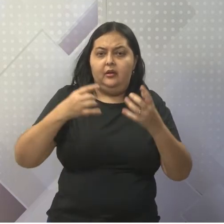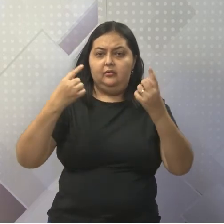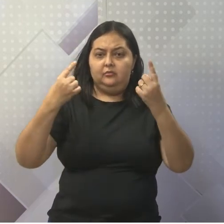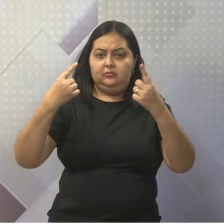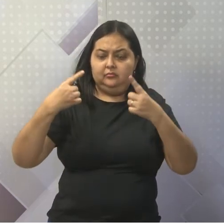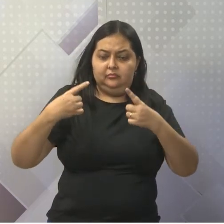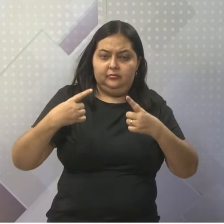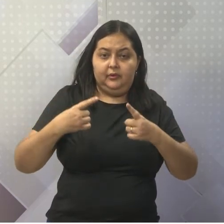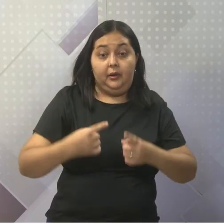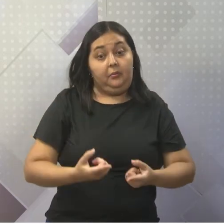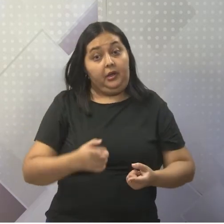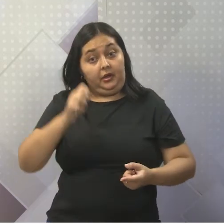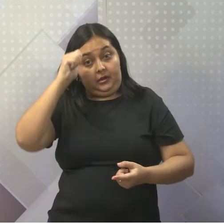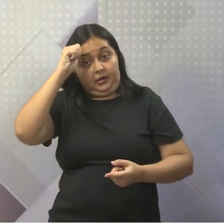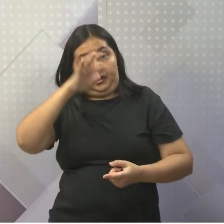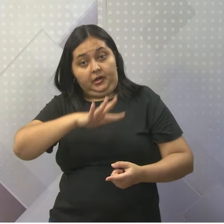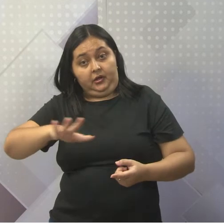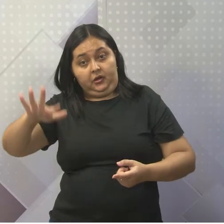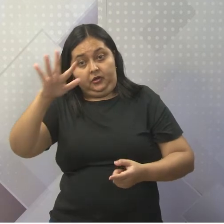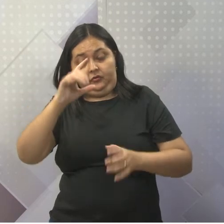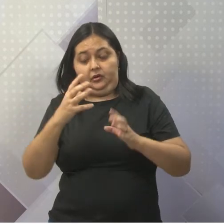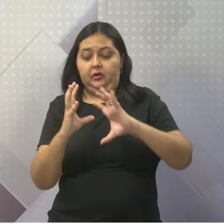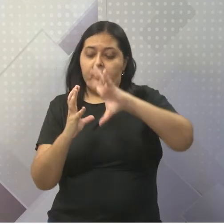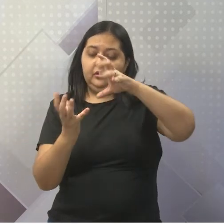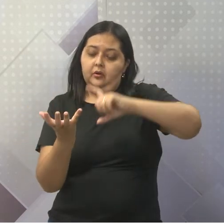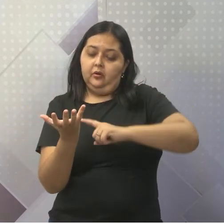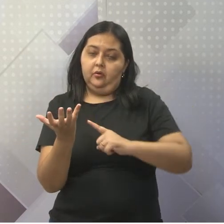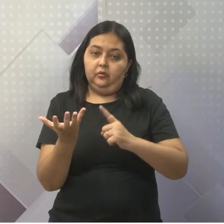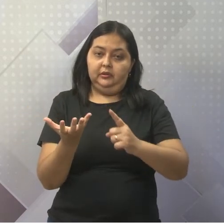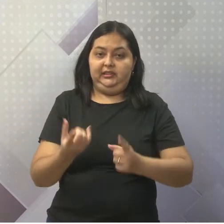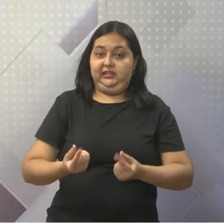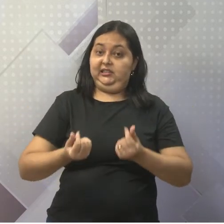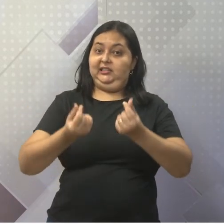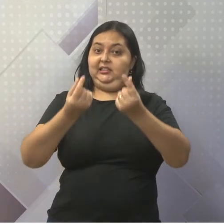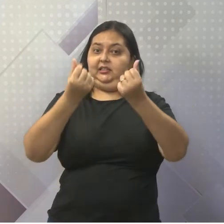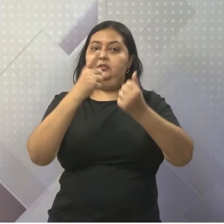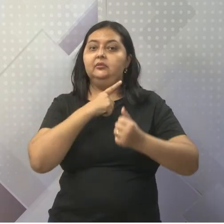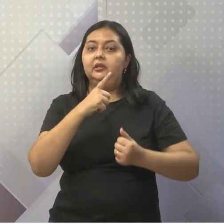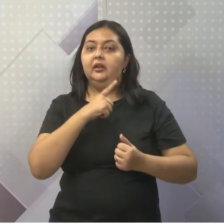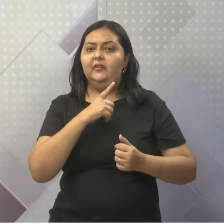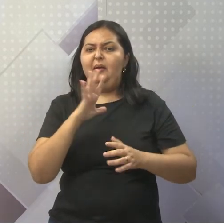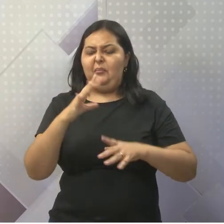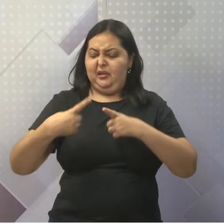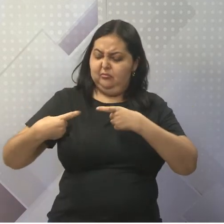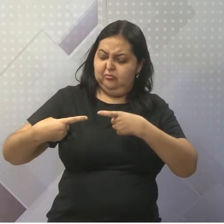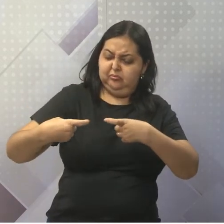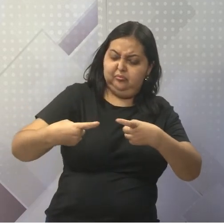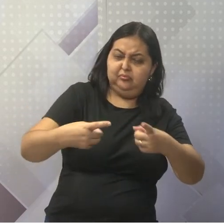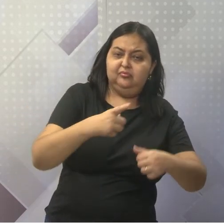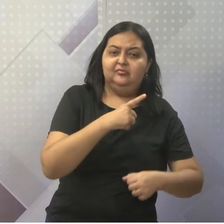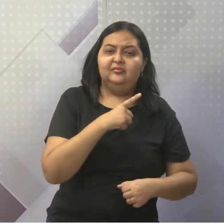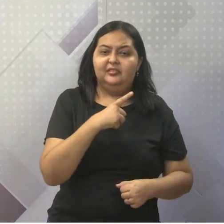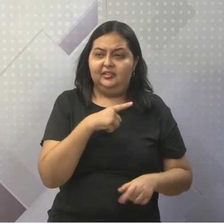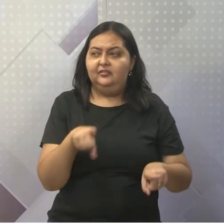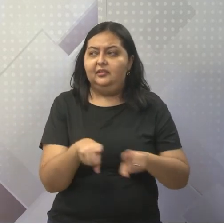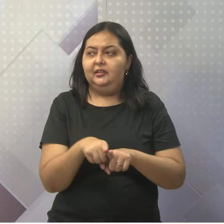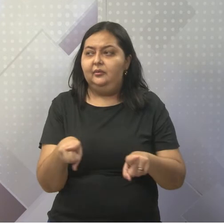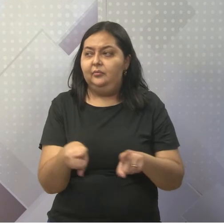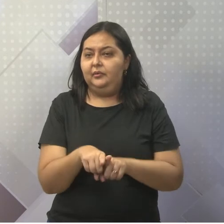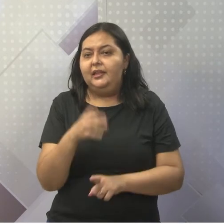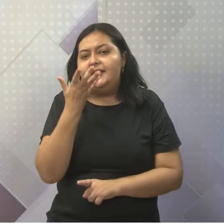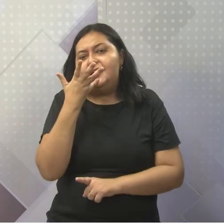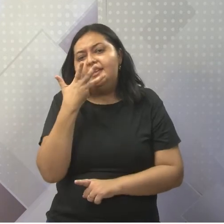como já falei outrora, mas também rico em dissenções, em confusões, em guerras. Temos aqui crianças